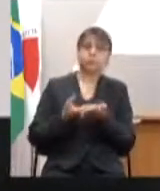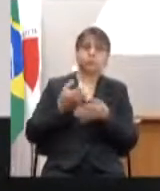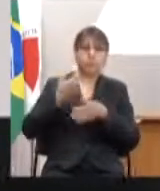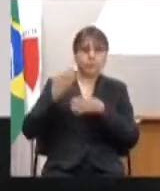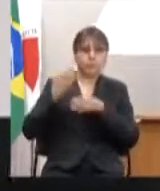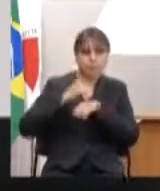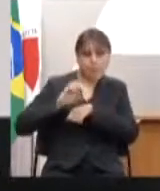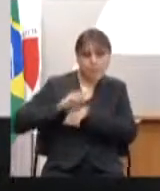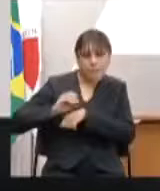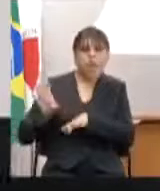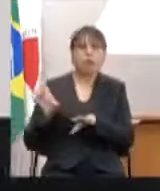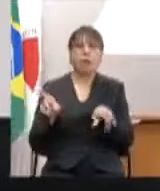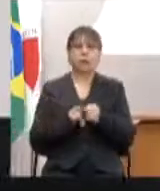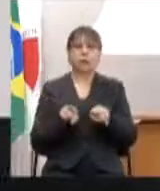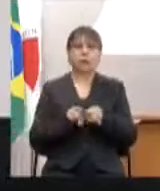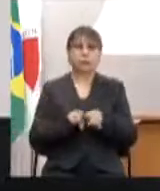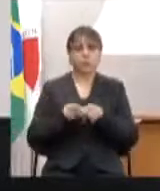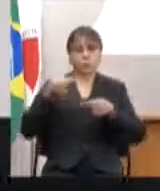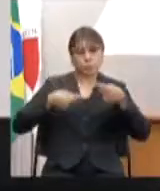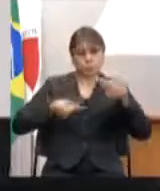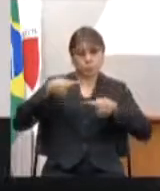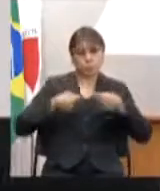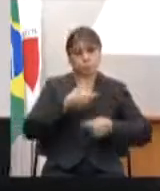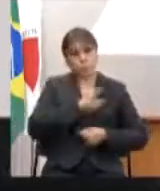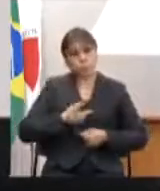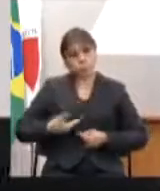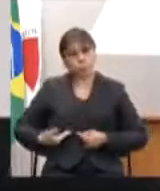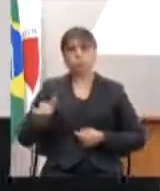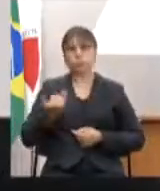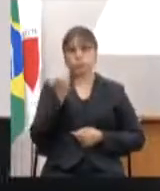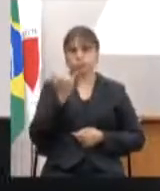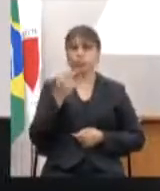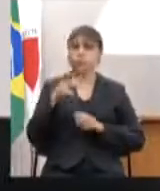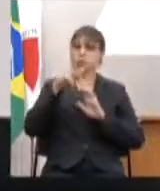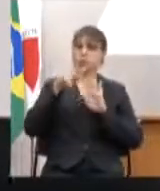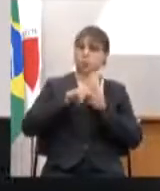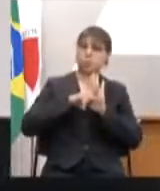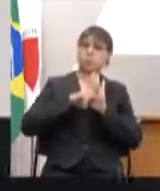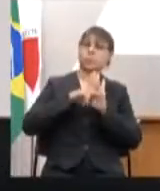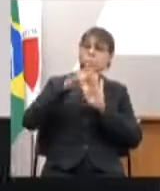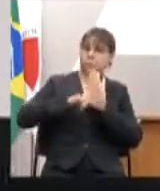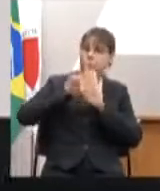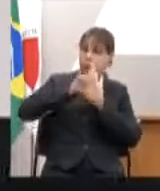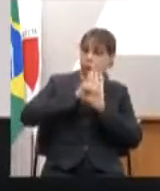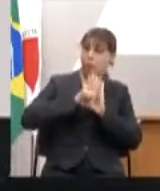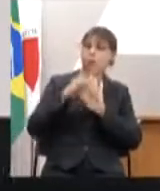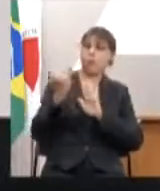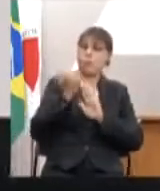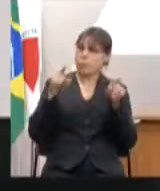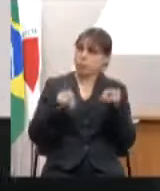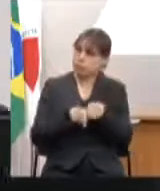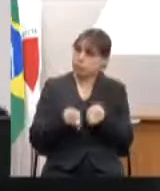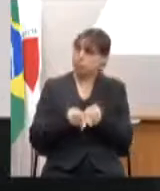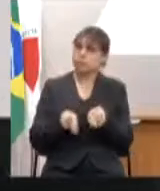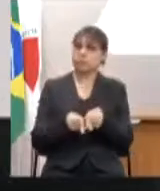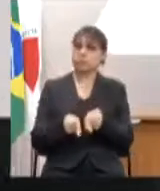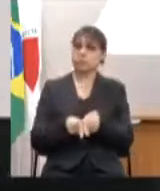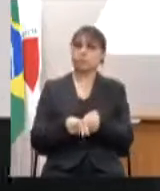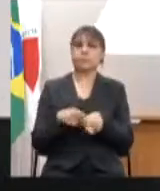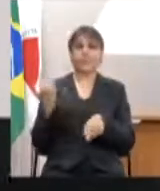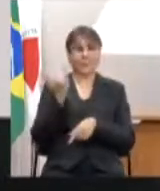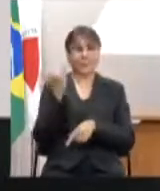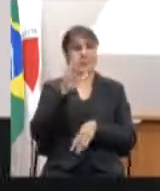saem várias políticas públicas importantes, saem projetos de leis. É bonito a gente andar e ir até as pessoas,